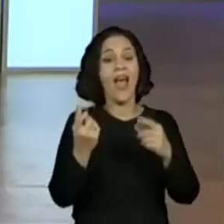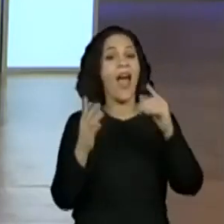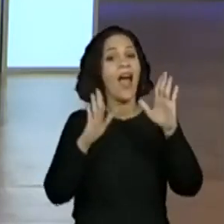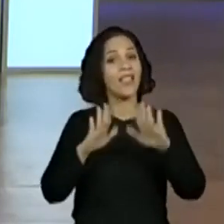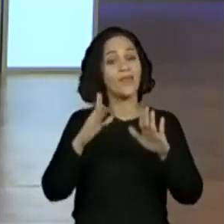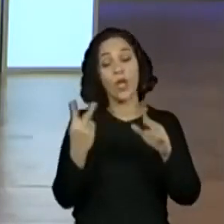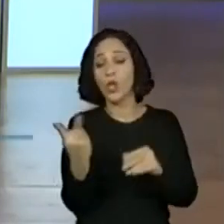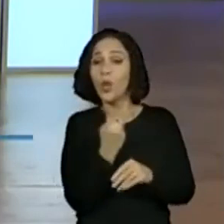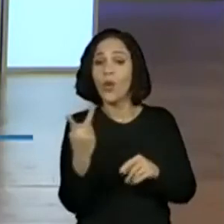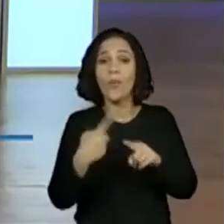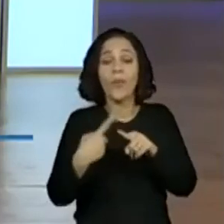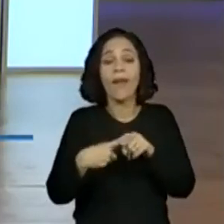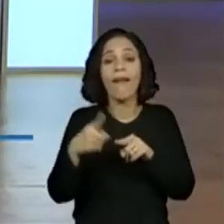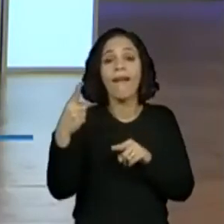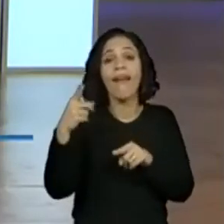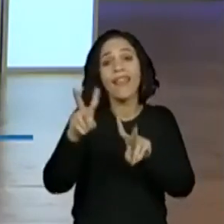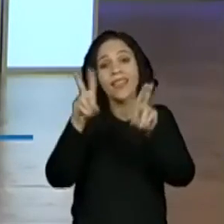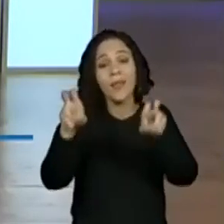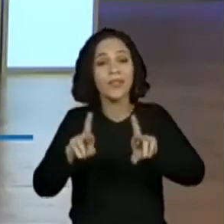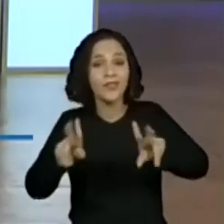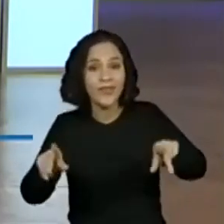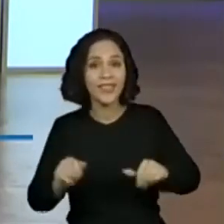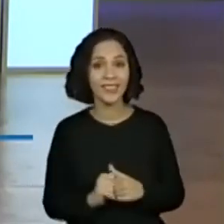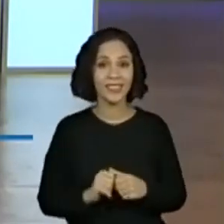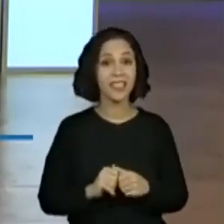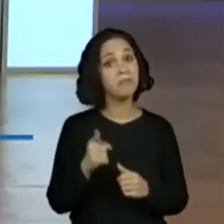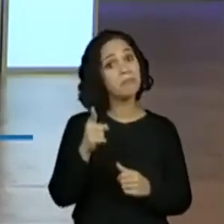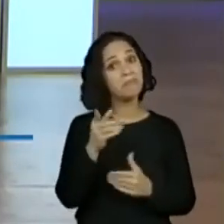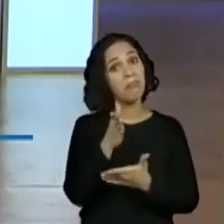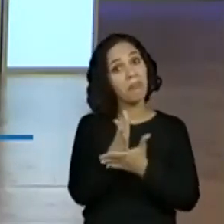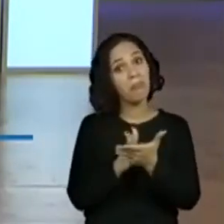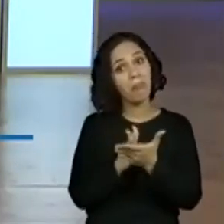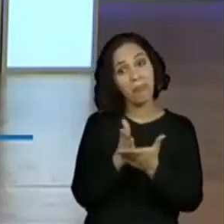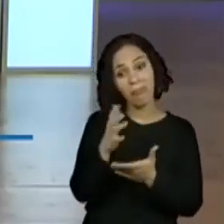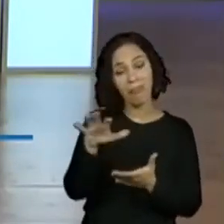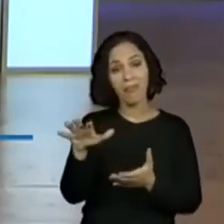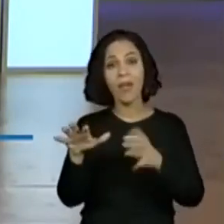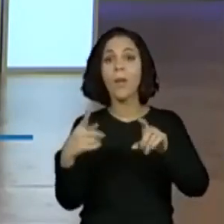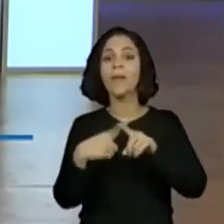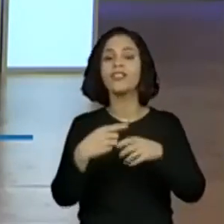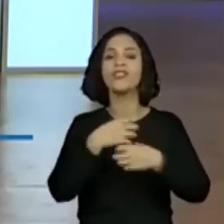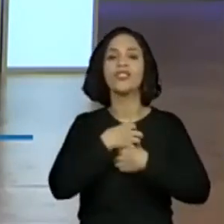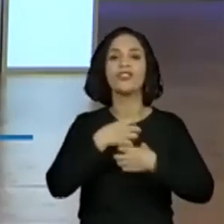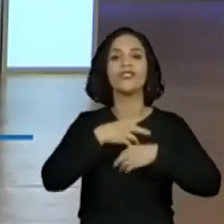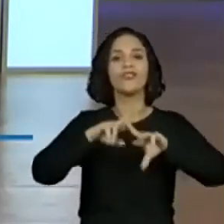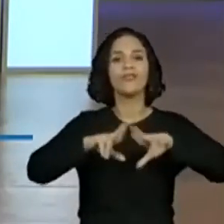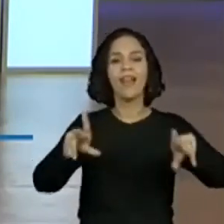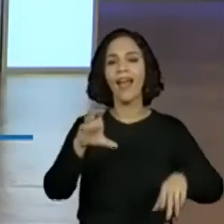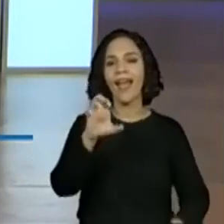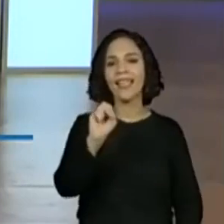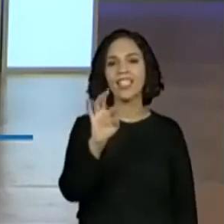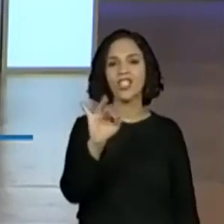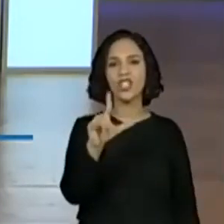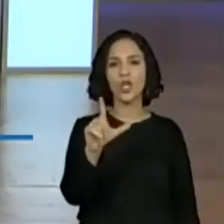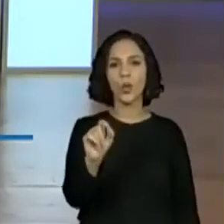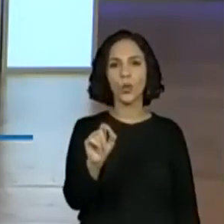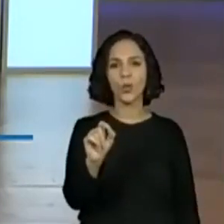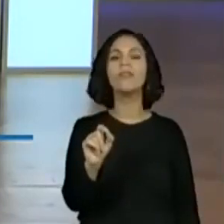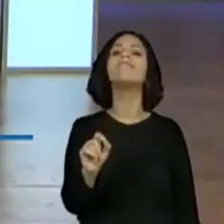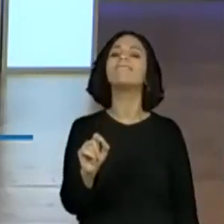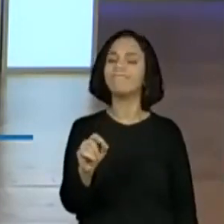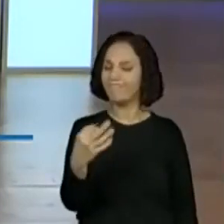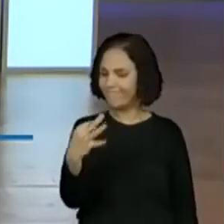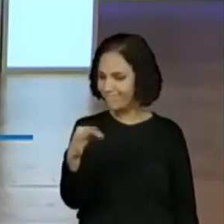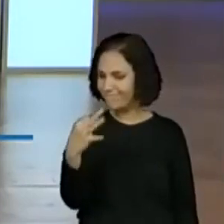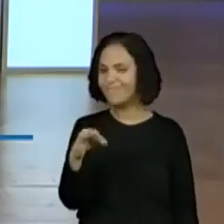assuntos diferentes. Ó, ficou bem dividido. Os estilos são diferentes. Pro Ellen, isso